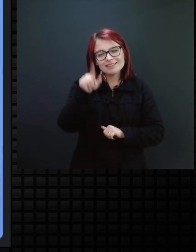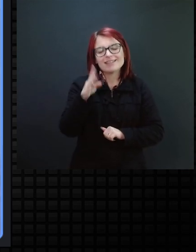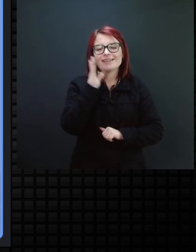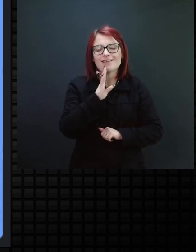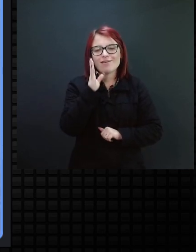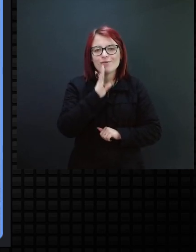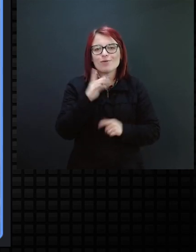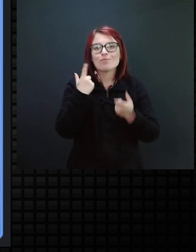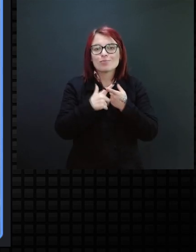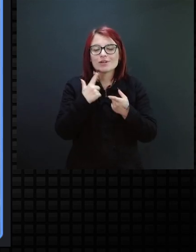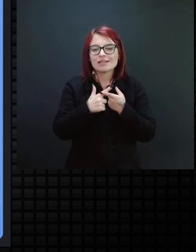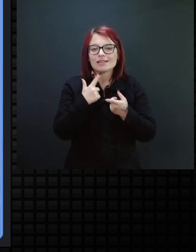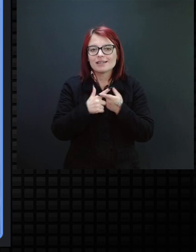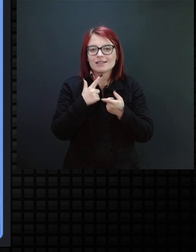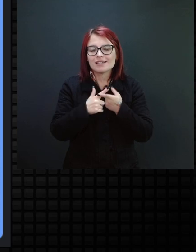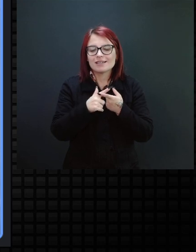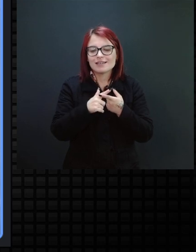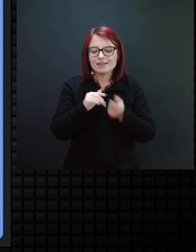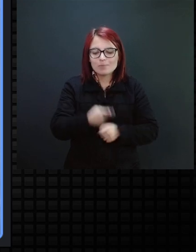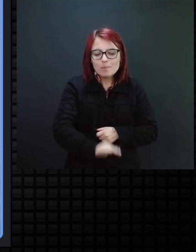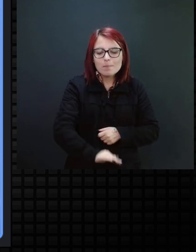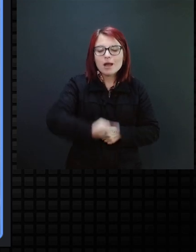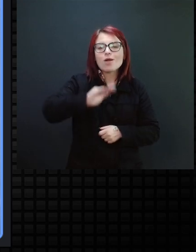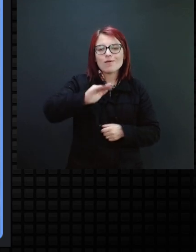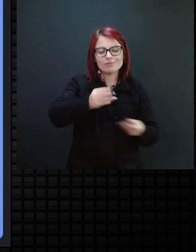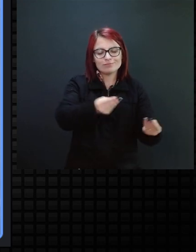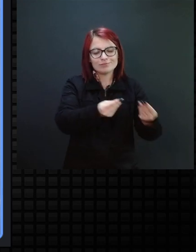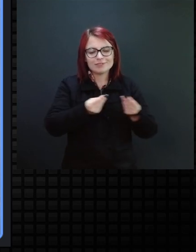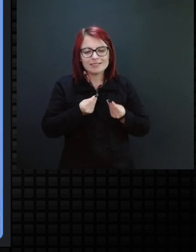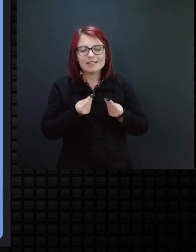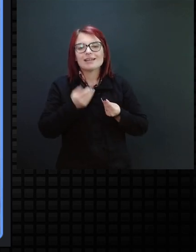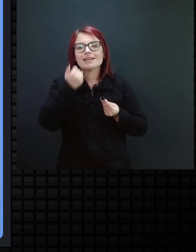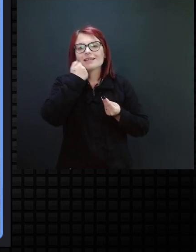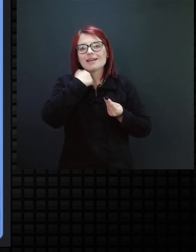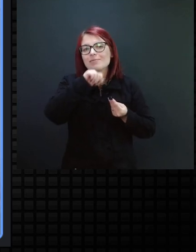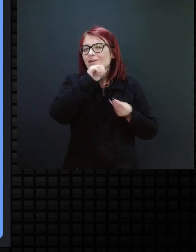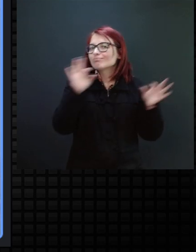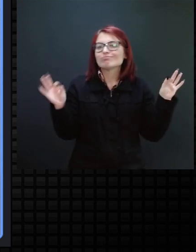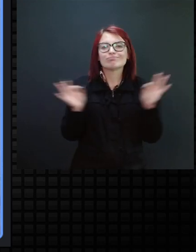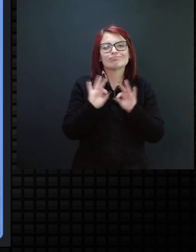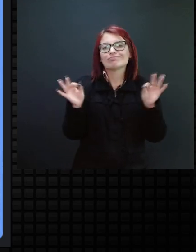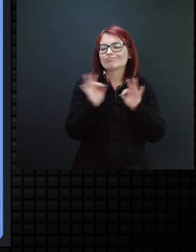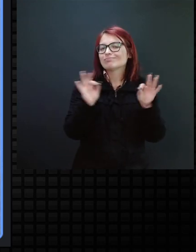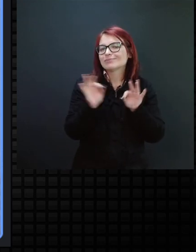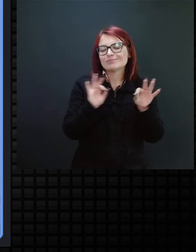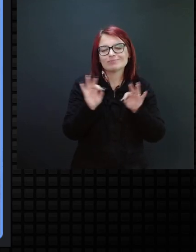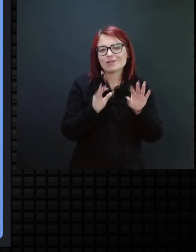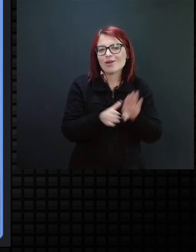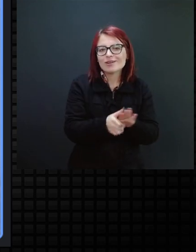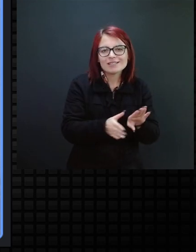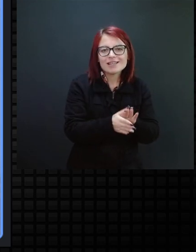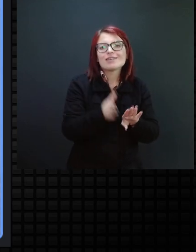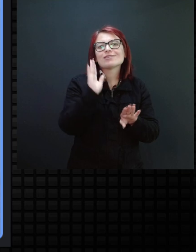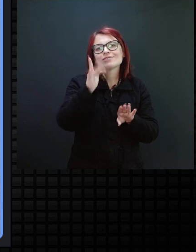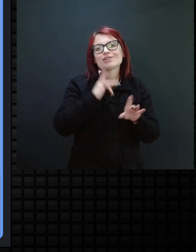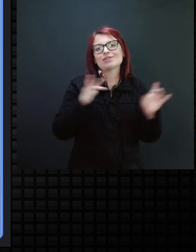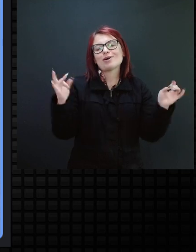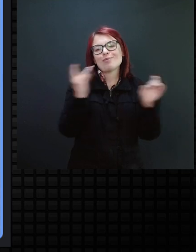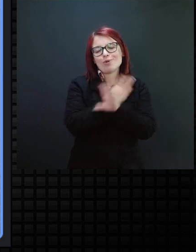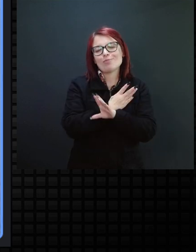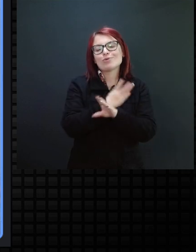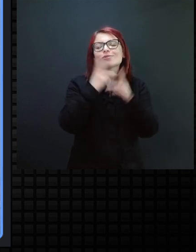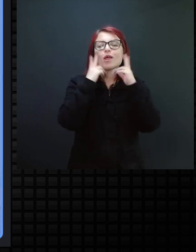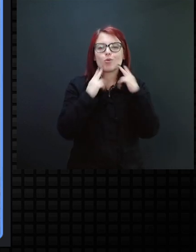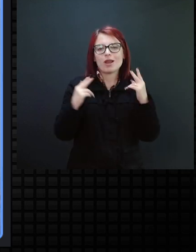ele já veio maiorzinho pra nós, e essa mãe, sem nenhuma orientação, eles já tinham esses gestos naturais na